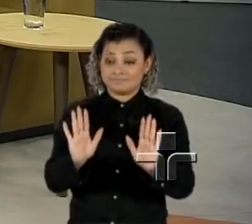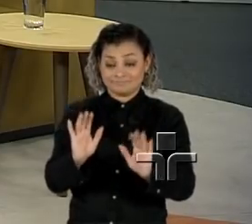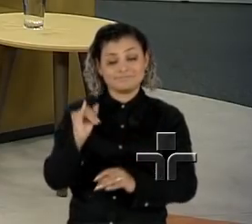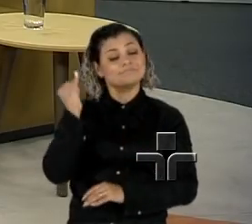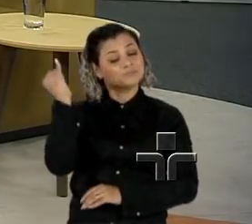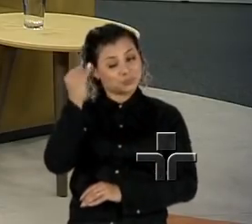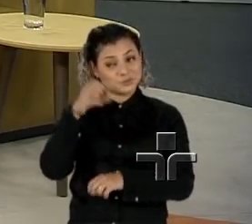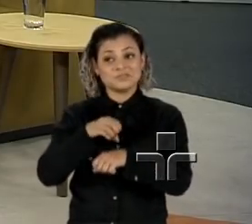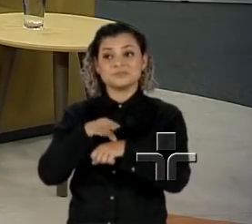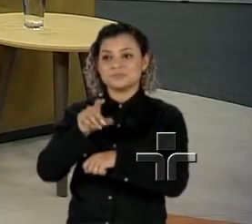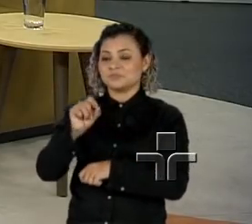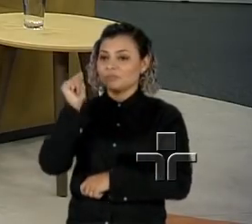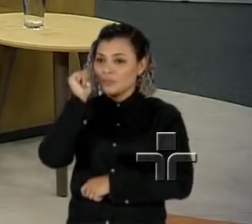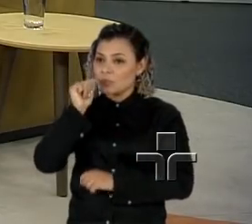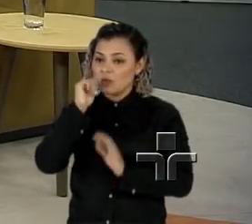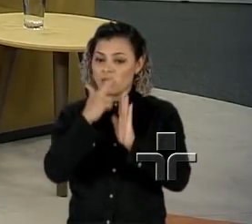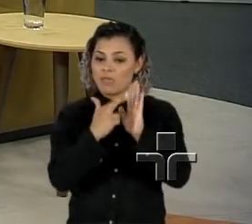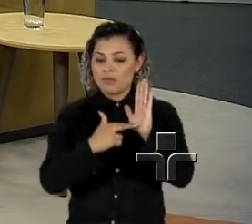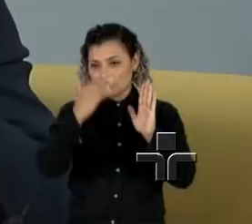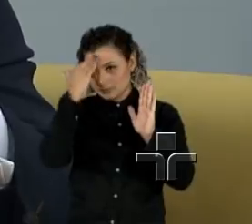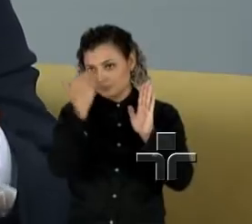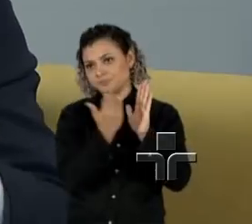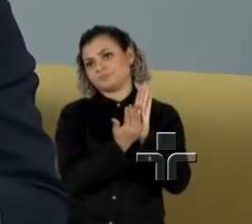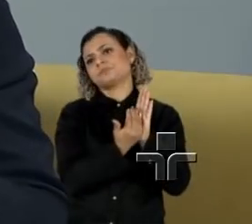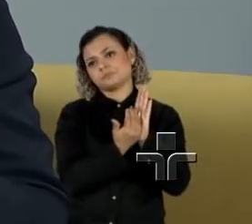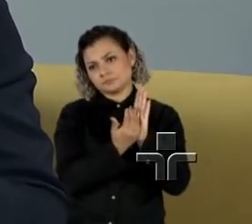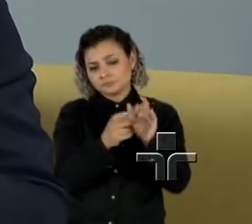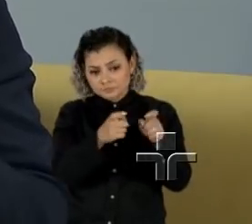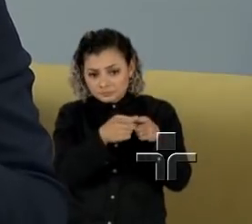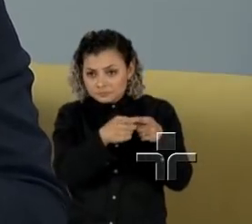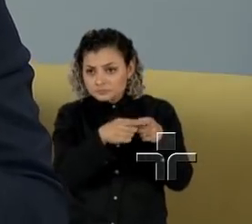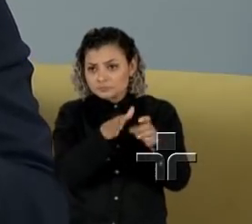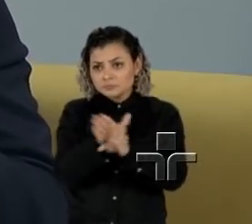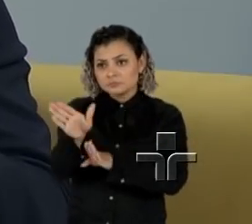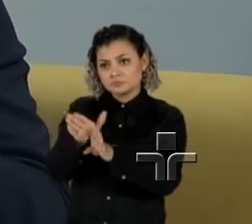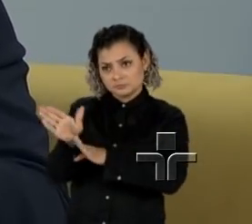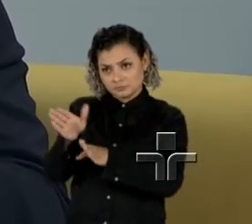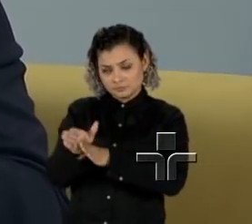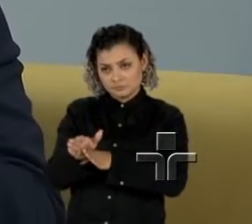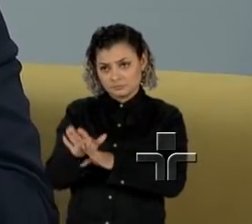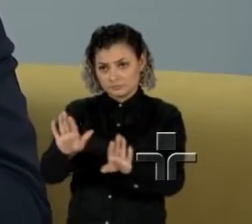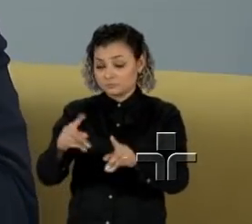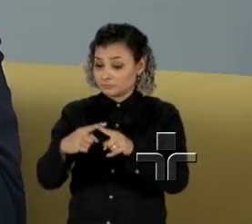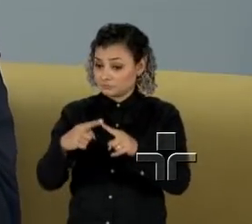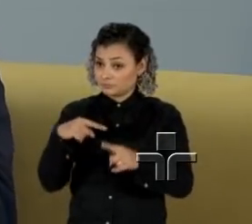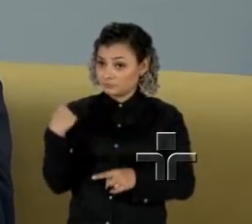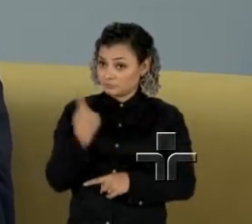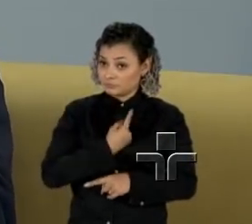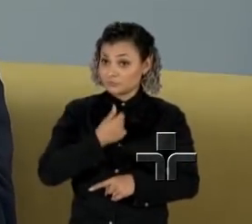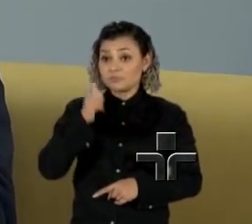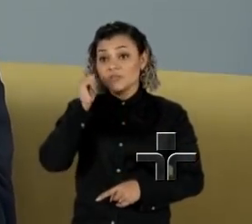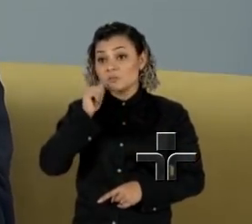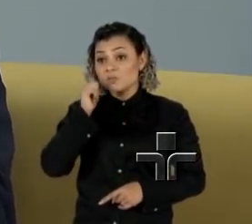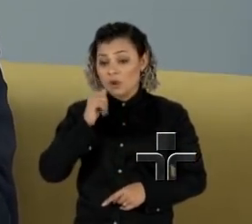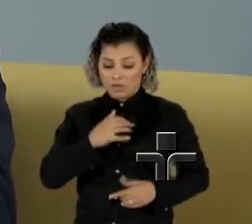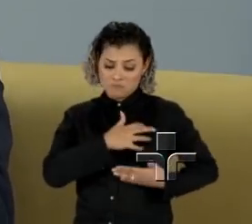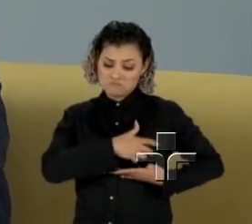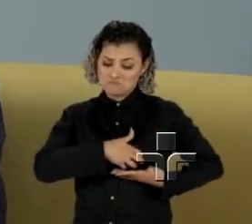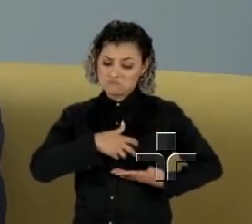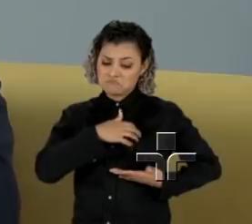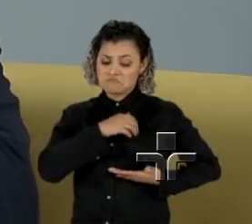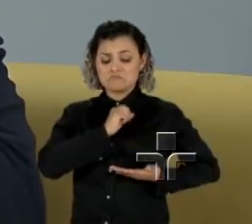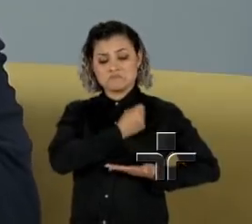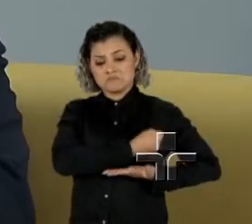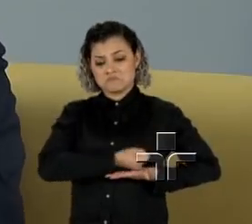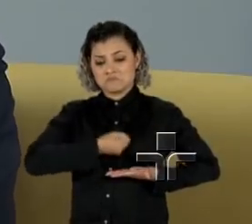É muito importante a mulher seguir as diretrizes que o seu médico estabelece, né? Porque se nós fizermos na mulher de baixo risco a